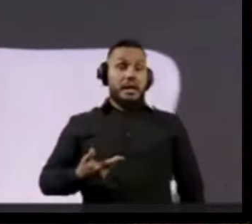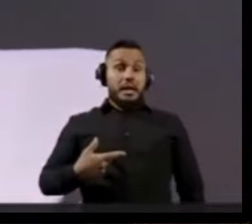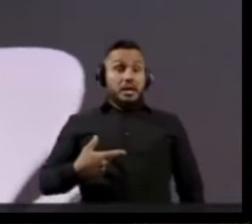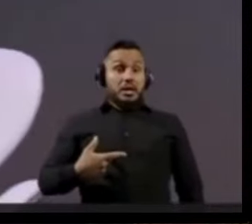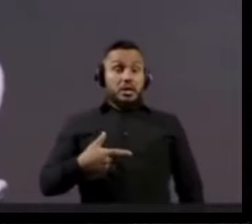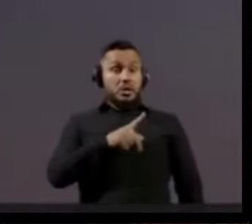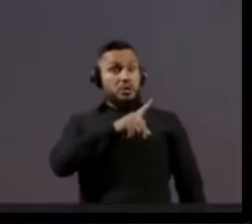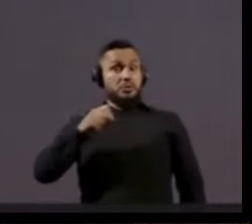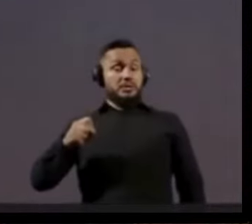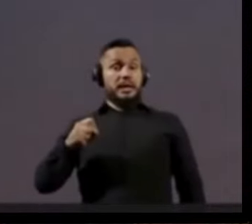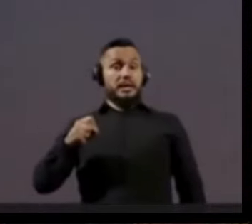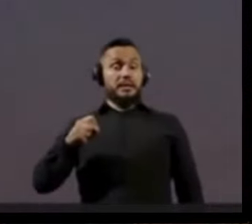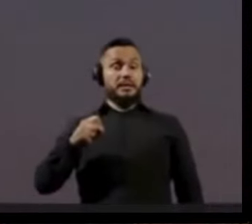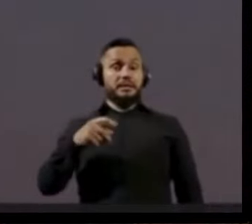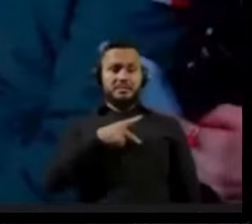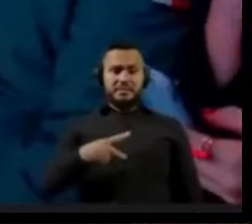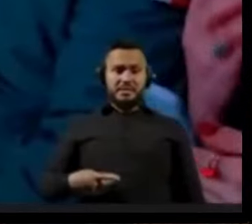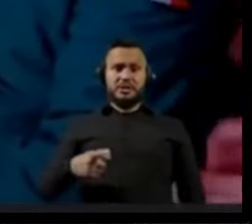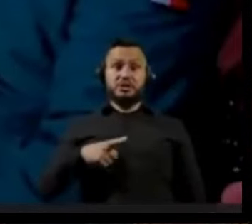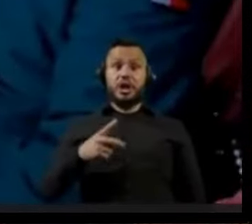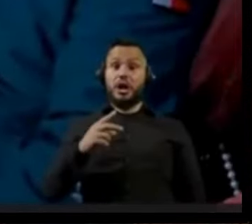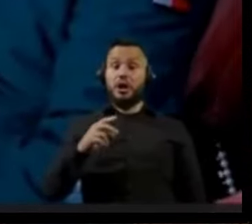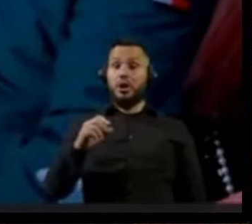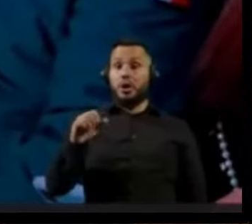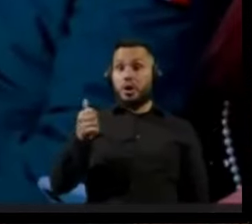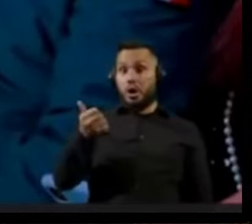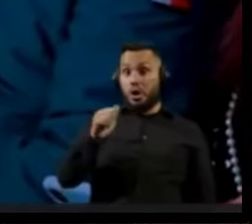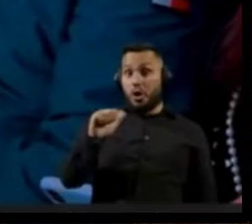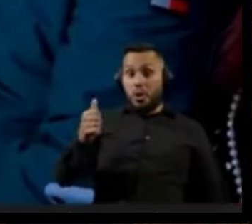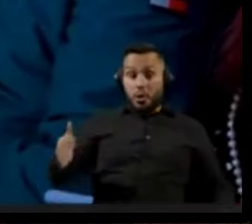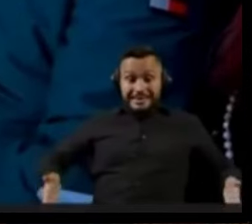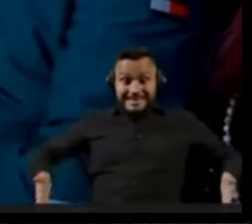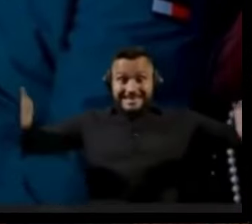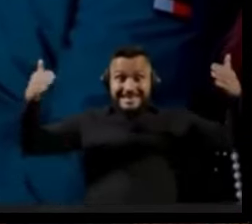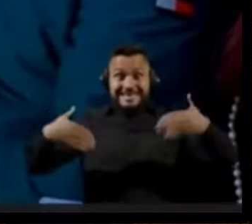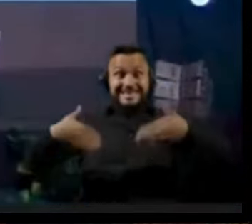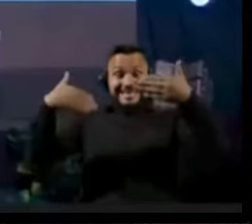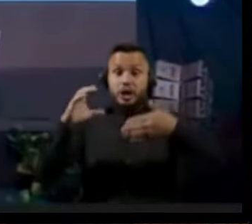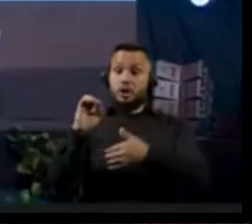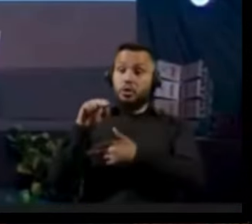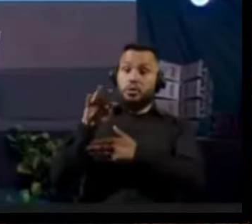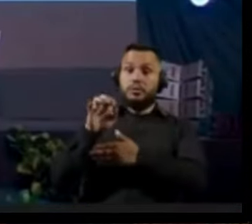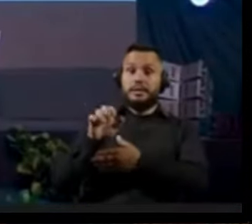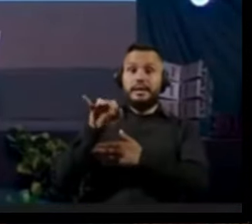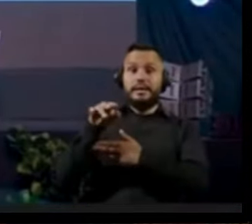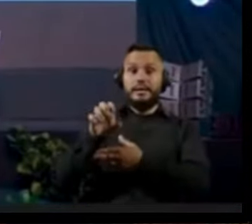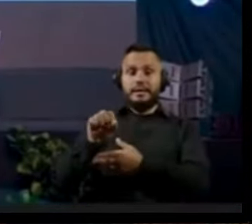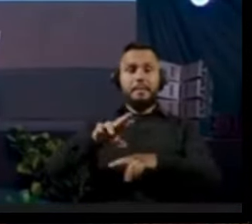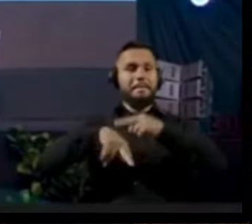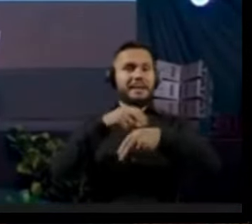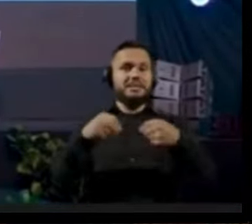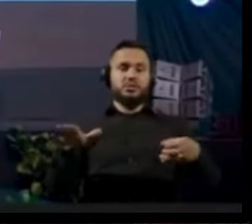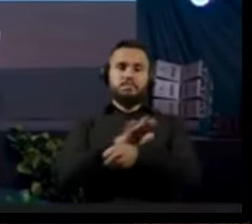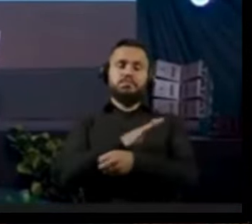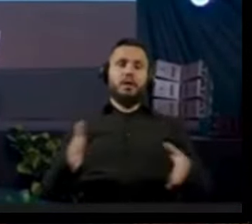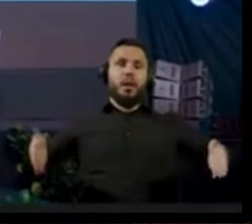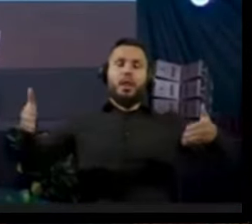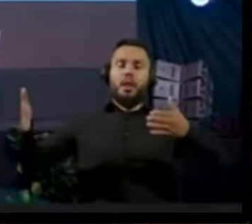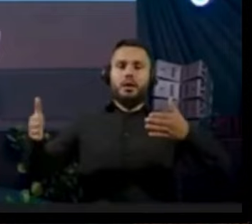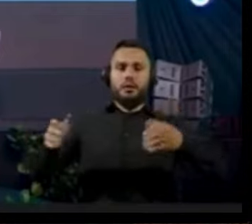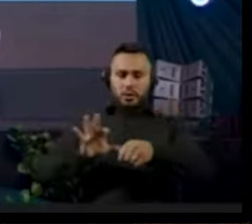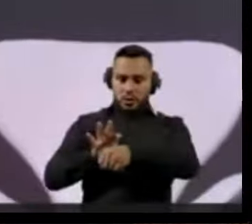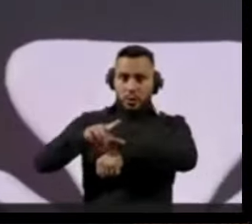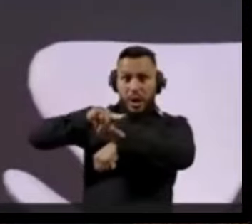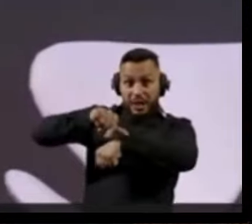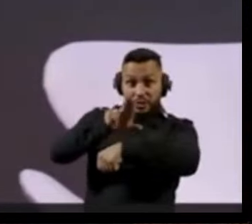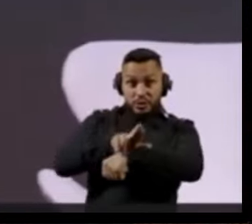com oito containers de presentes. Onze, onze containers de presentes. O relógio que ele usa no pulso foi presente.